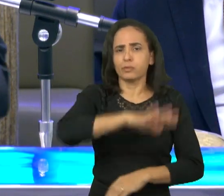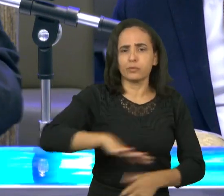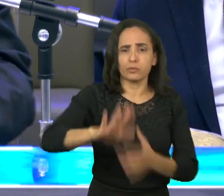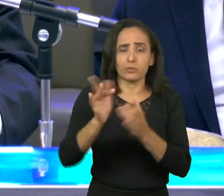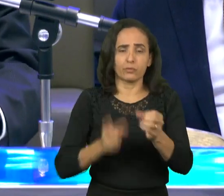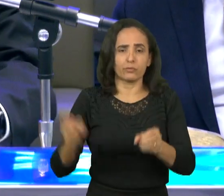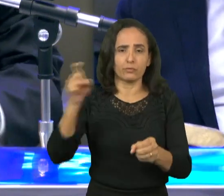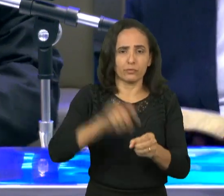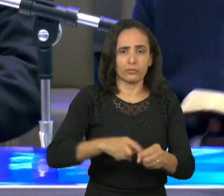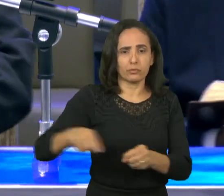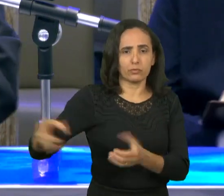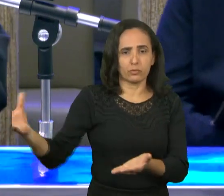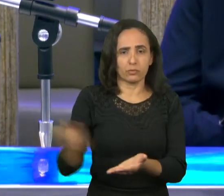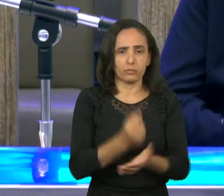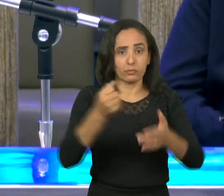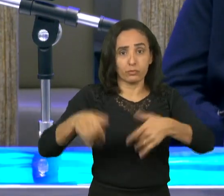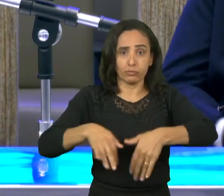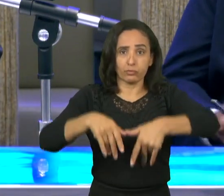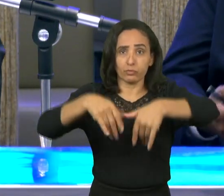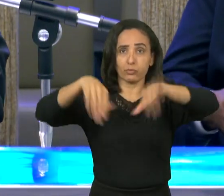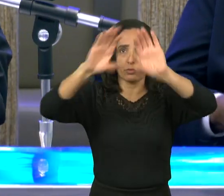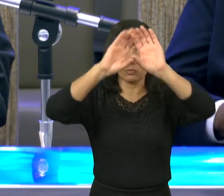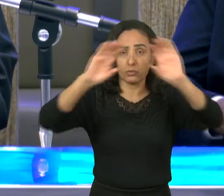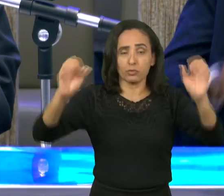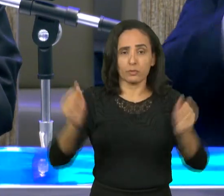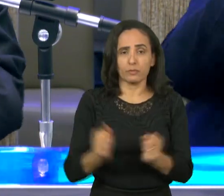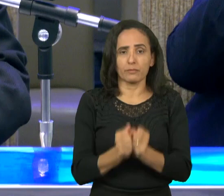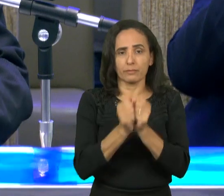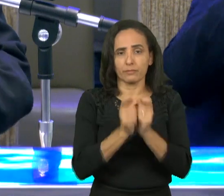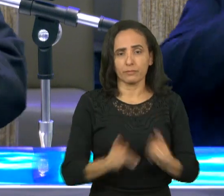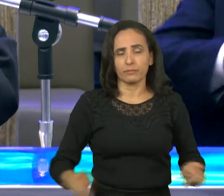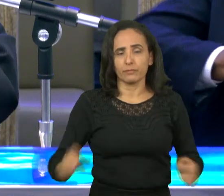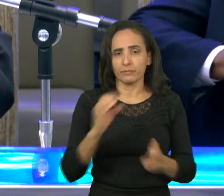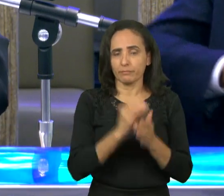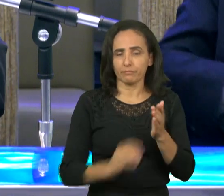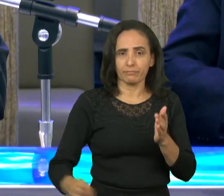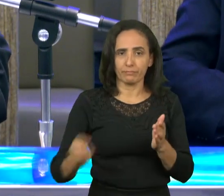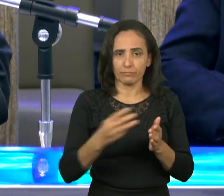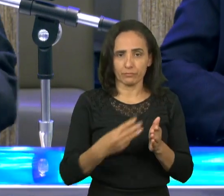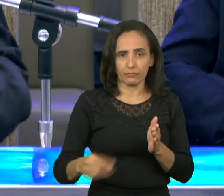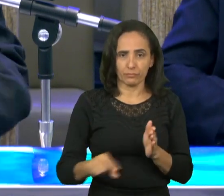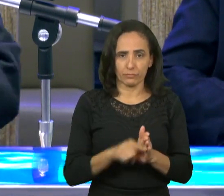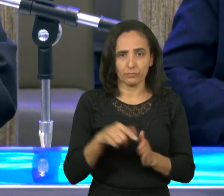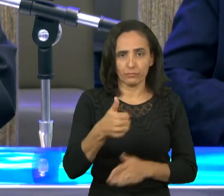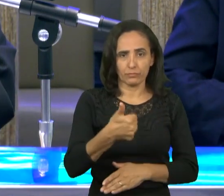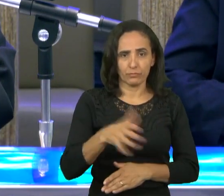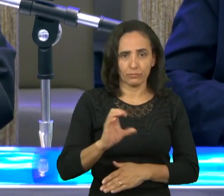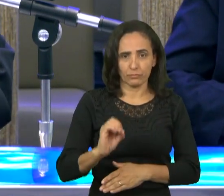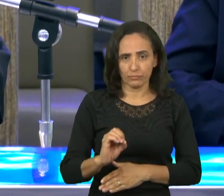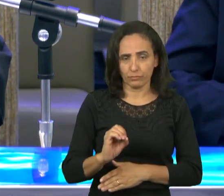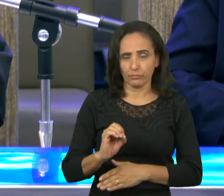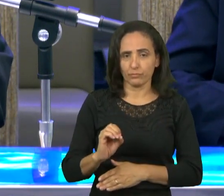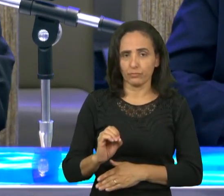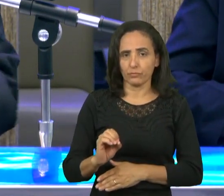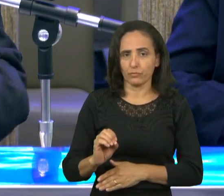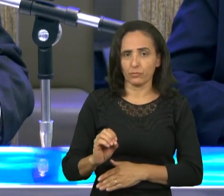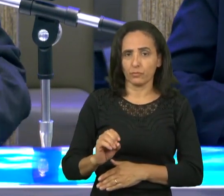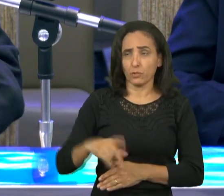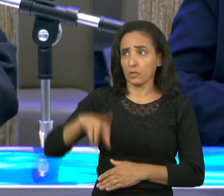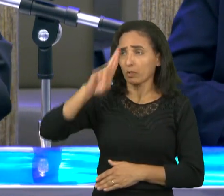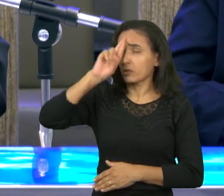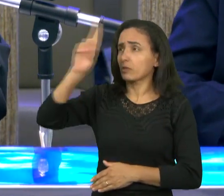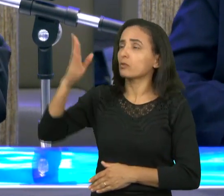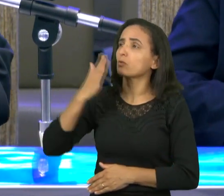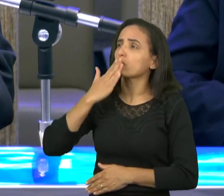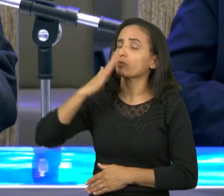Apocalipse capítulo 3 e versículo 10, meus amados, o Senhor promete guardar